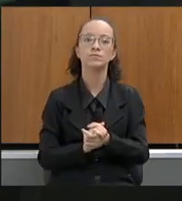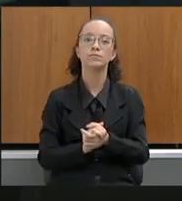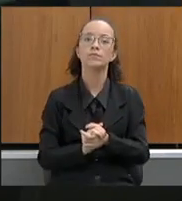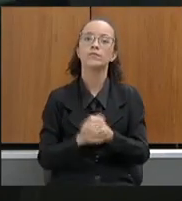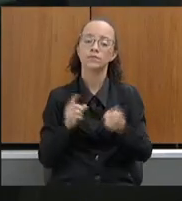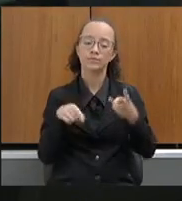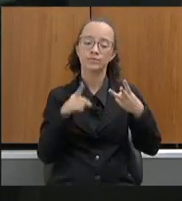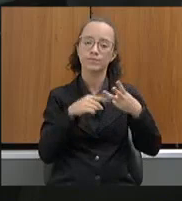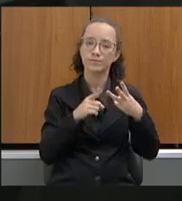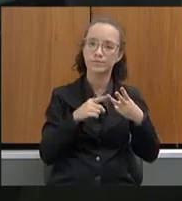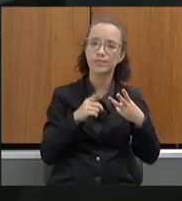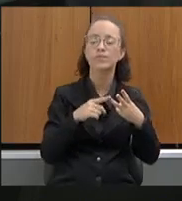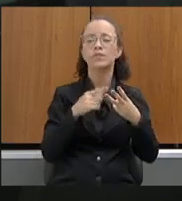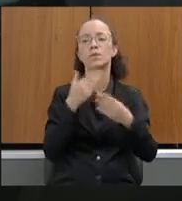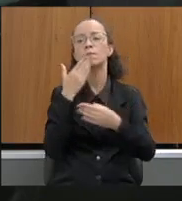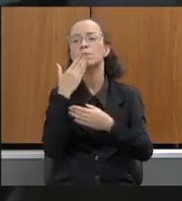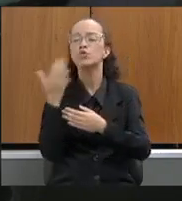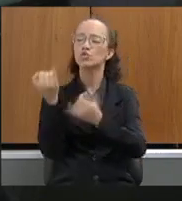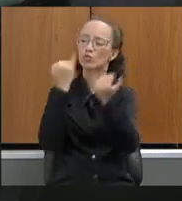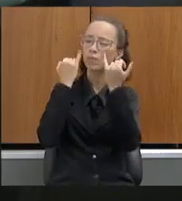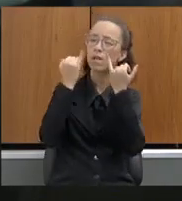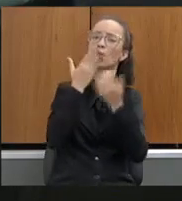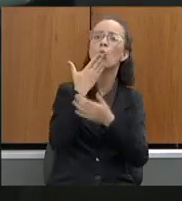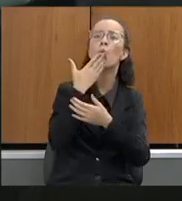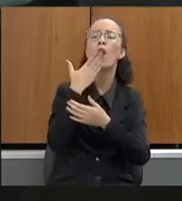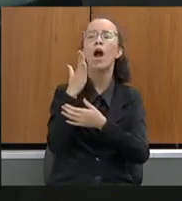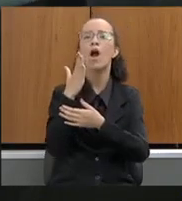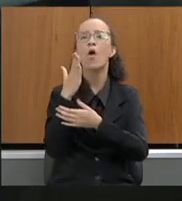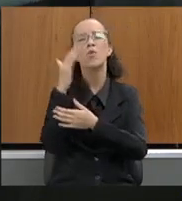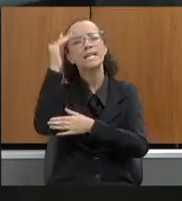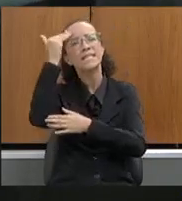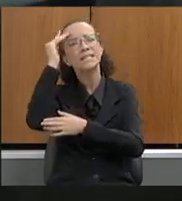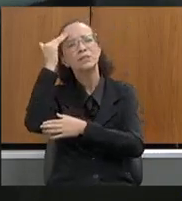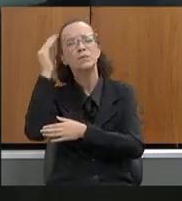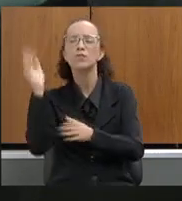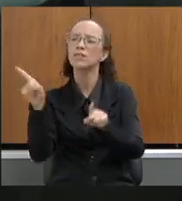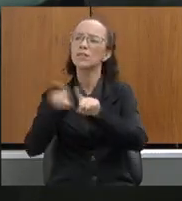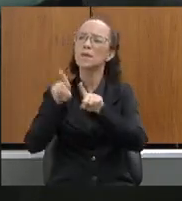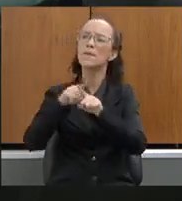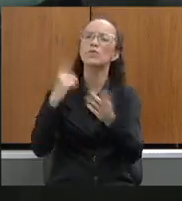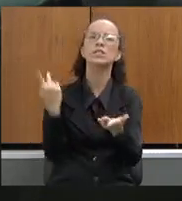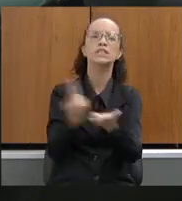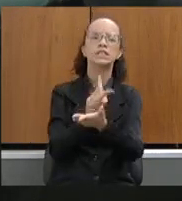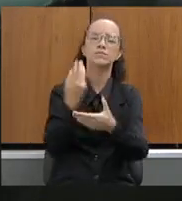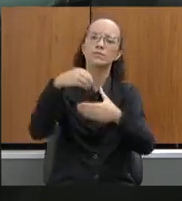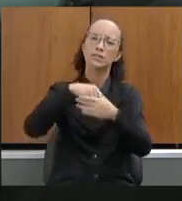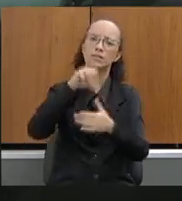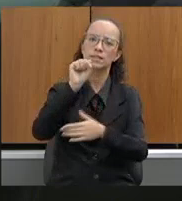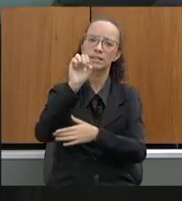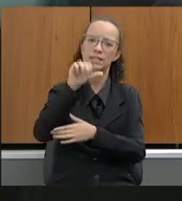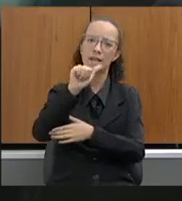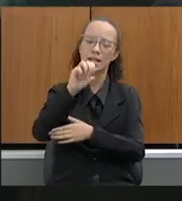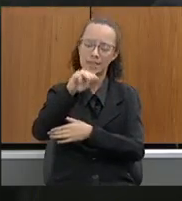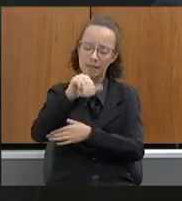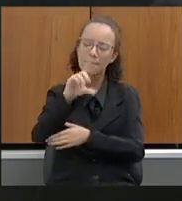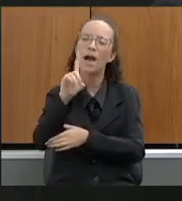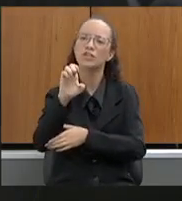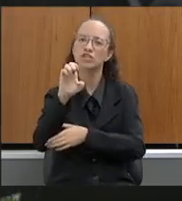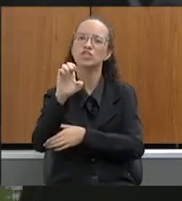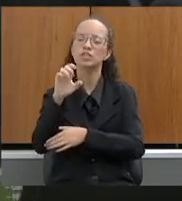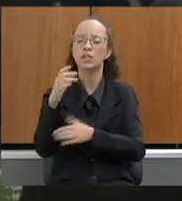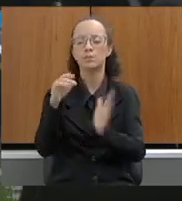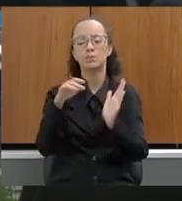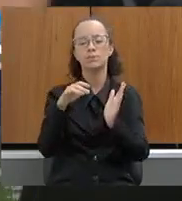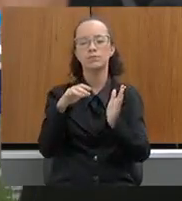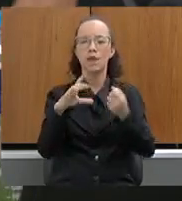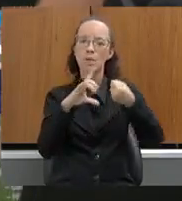libertado Beatriz Sequeira pedindo informações sobre qual tem sido o entendimento e aplicação da SEMAD do dispositivo previsto pelo artigo